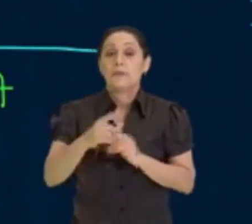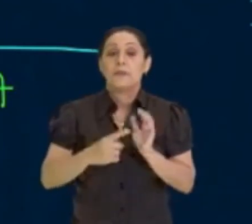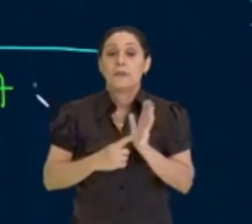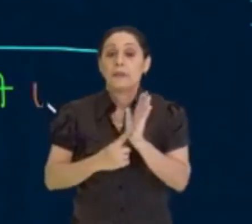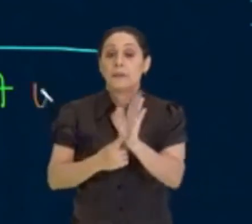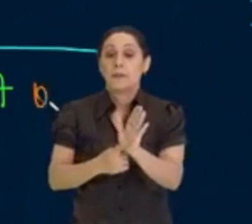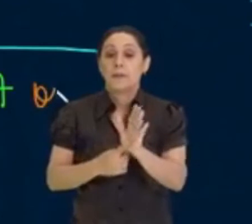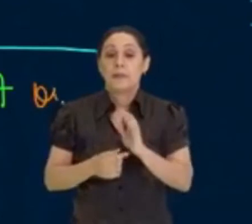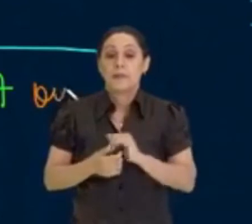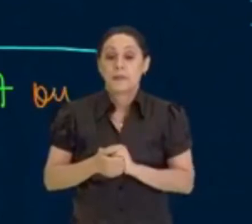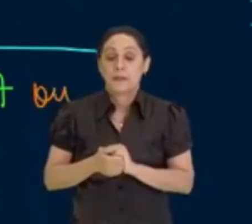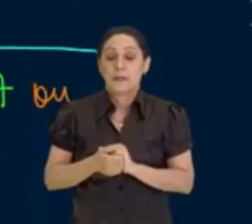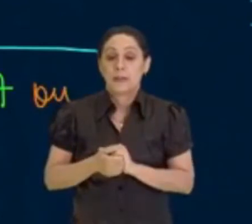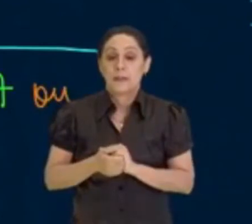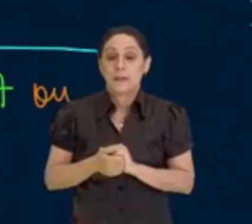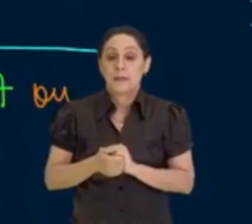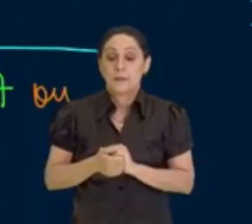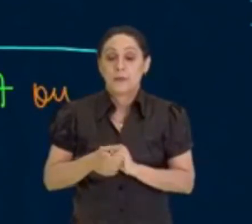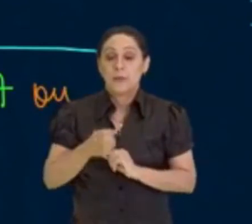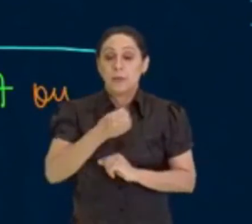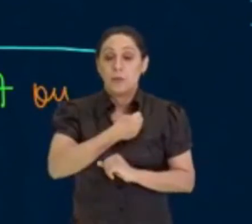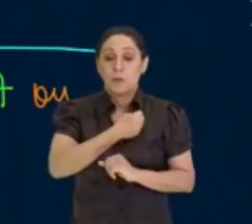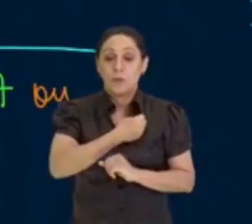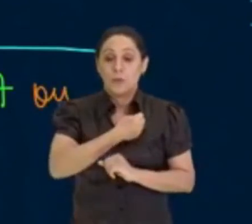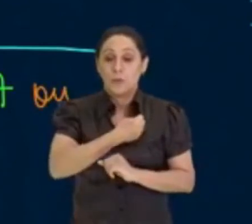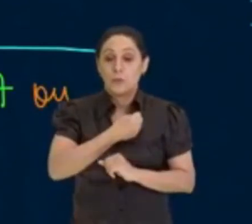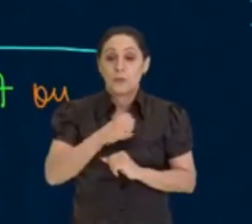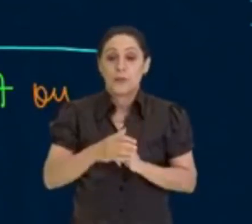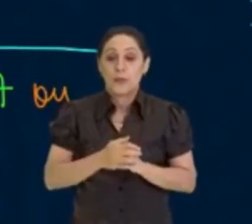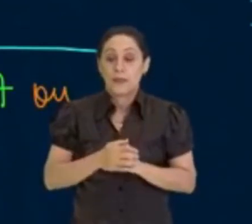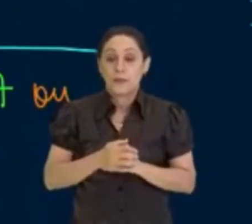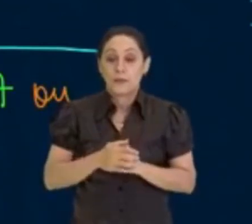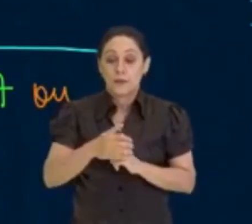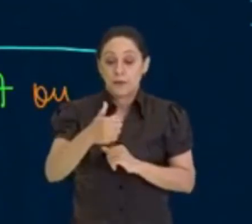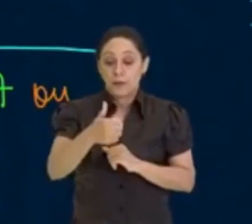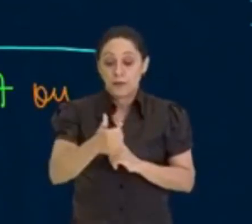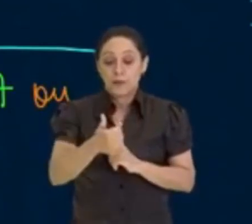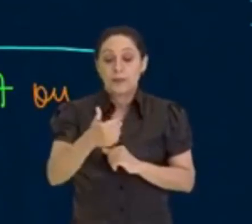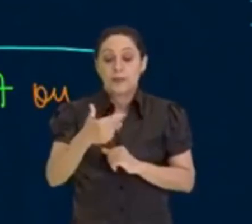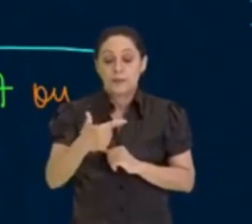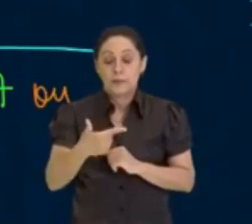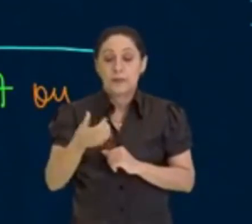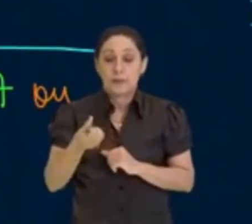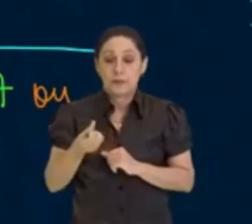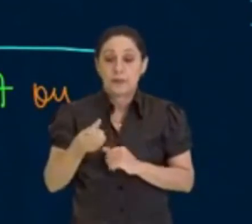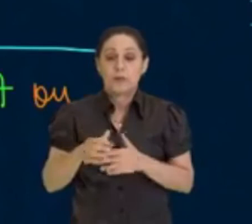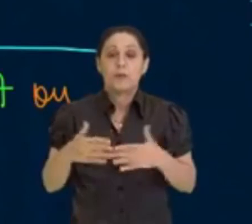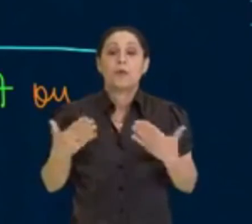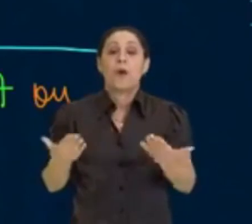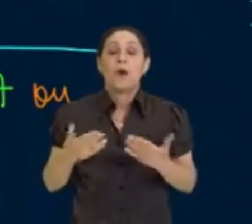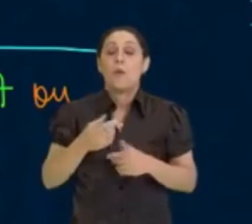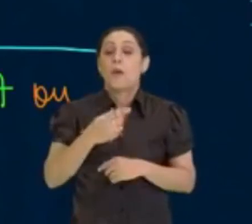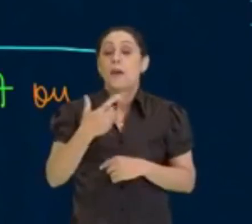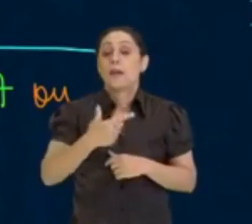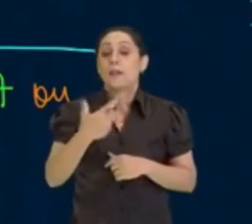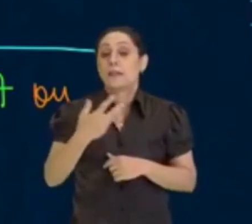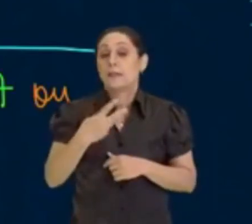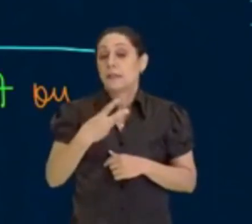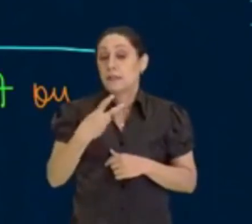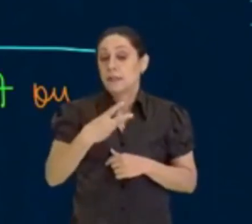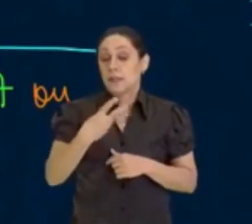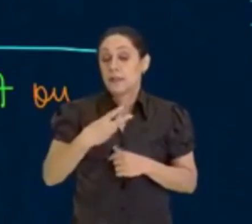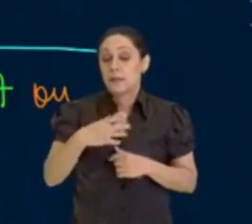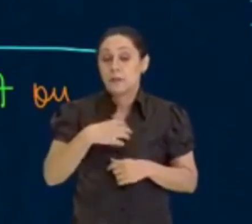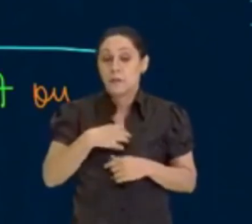representar esse número 126. Qual é a segunda forma para representar